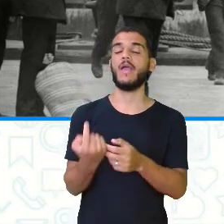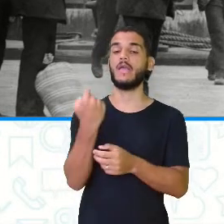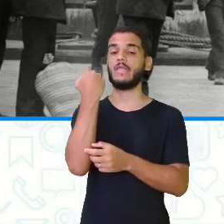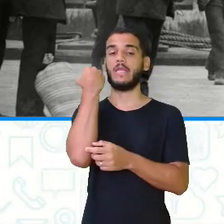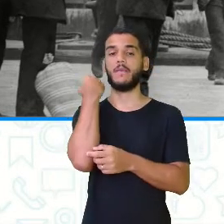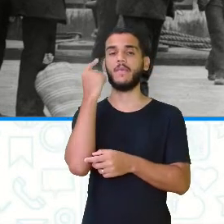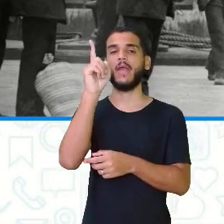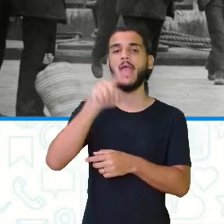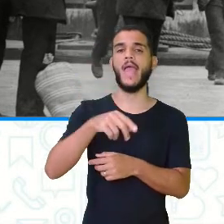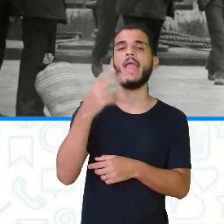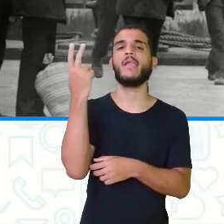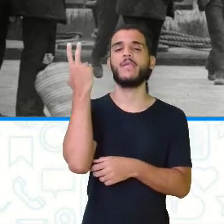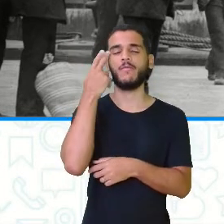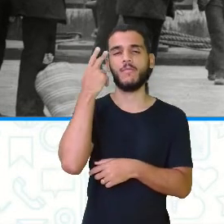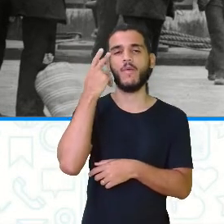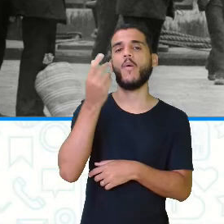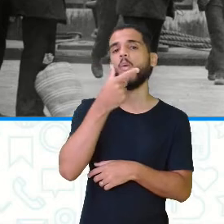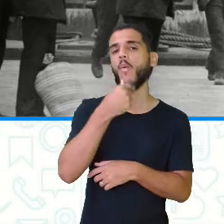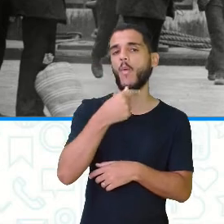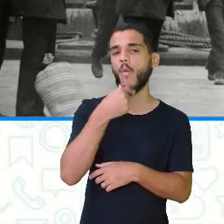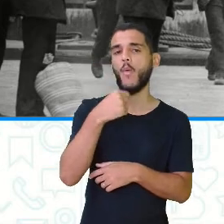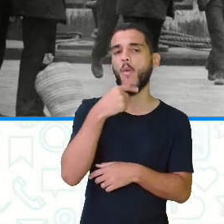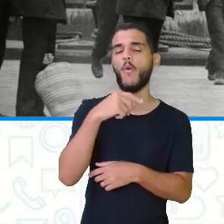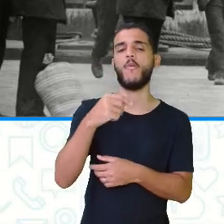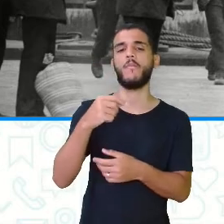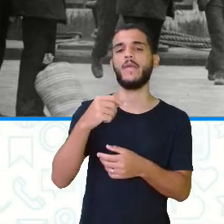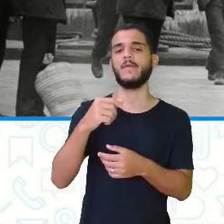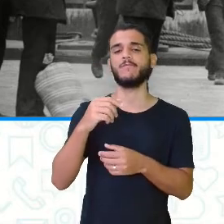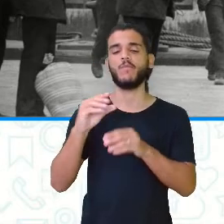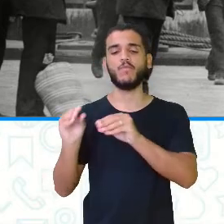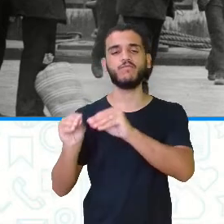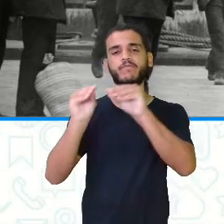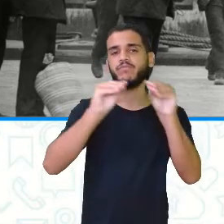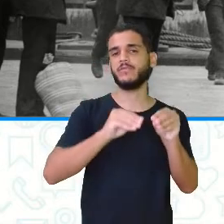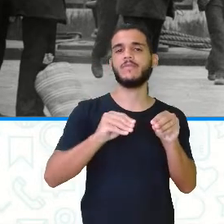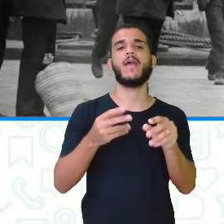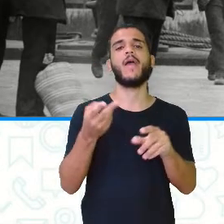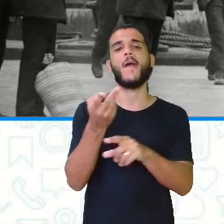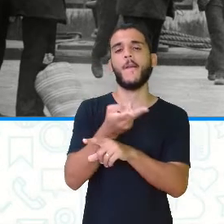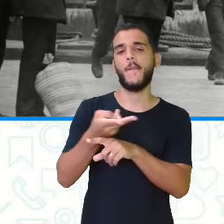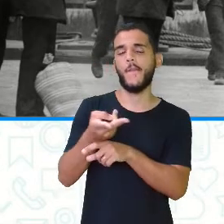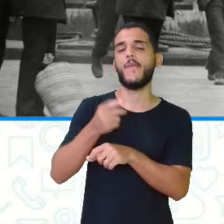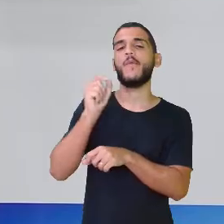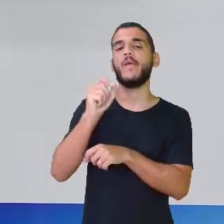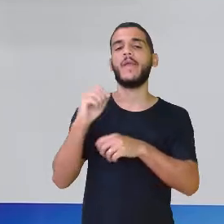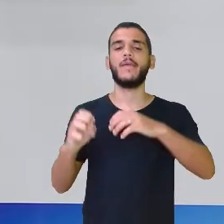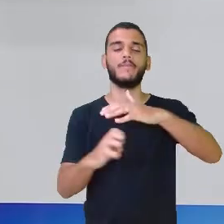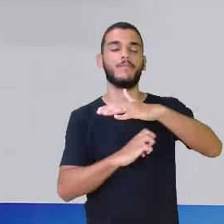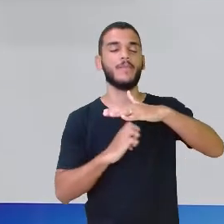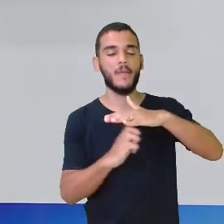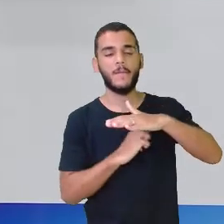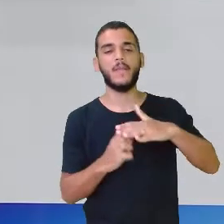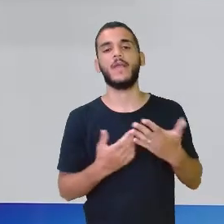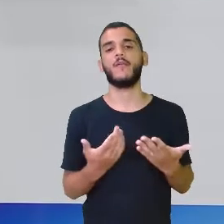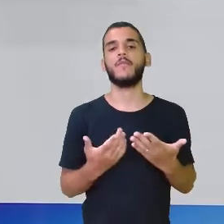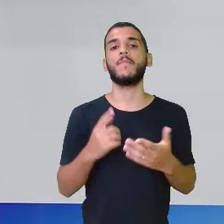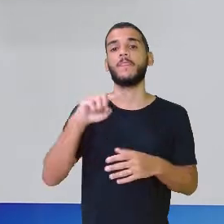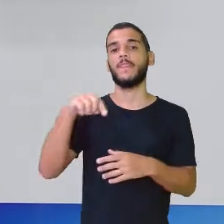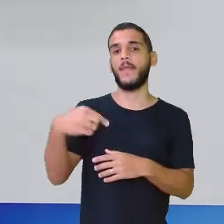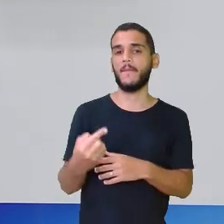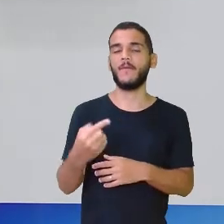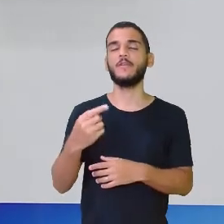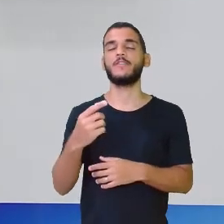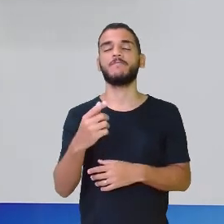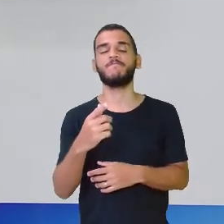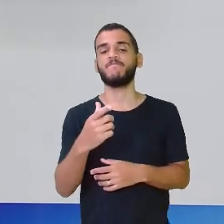comum os homens saírem em busca de trabalho. E, geralmente, eles deixavam as esposas. E, quando eles se estabeleciam, se ele tivesse